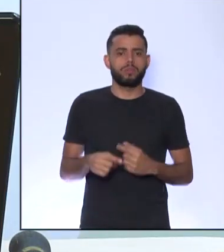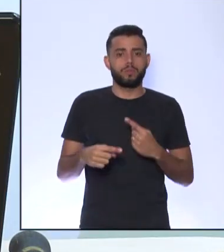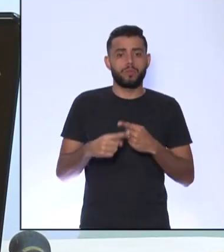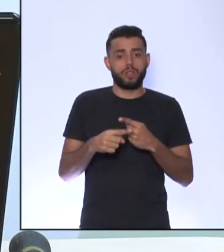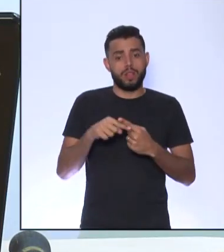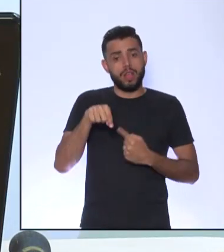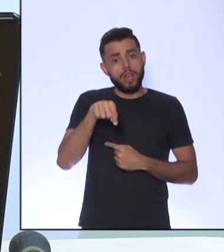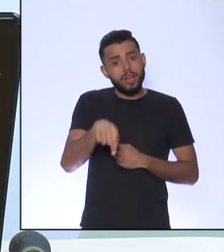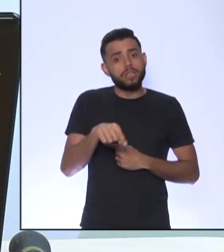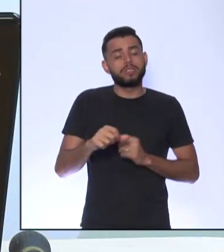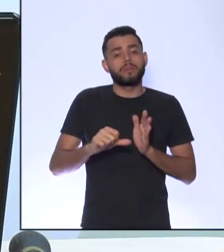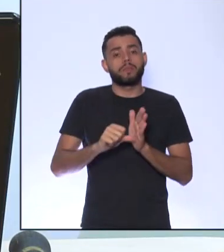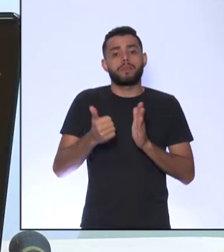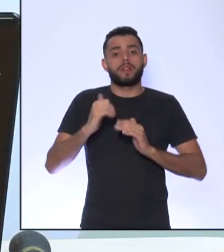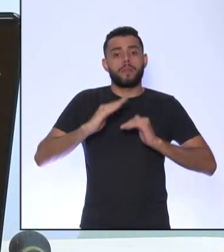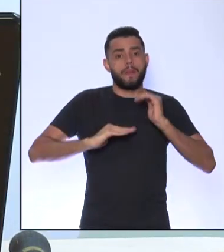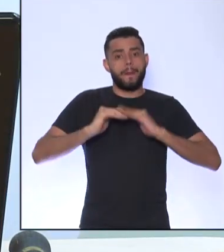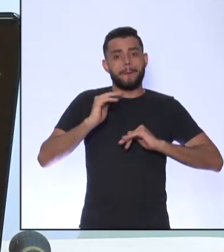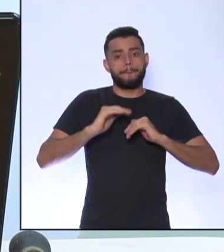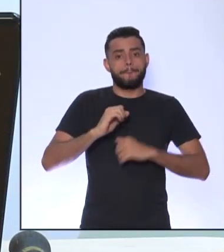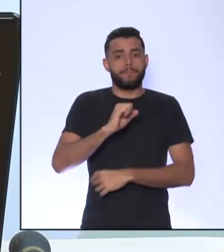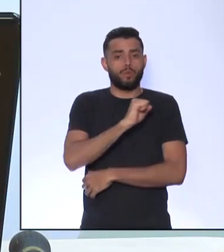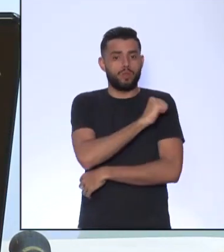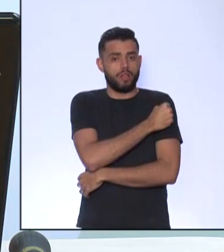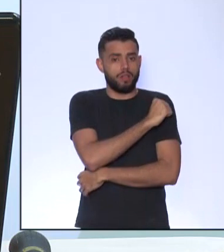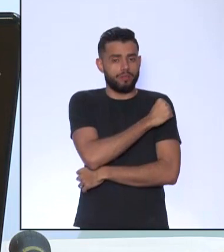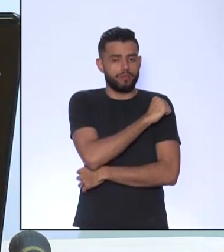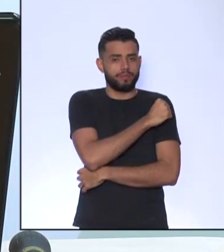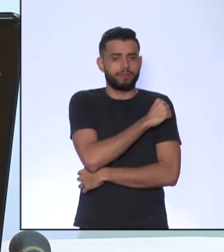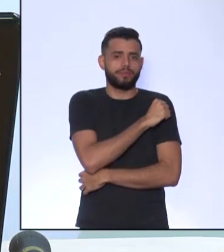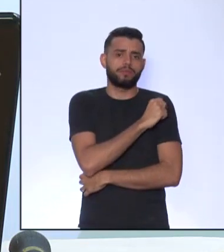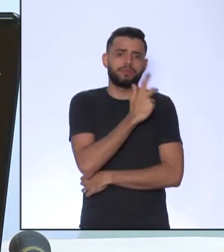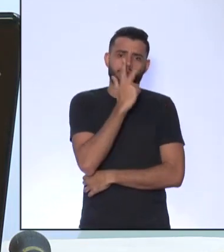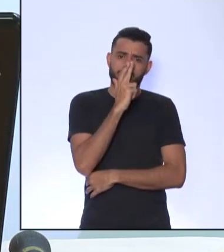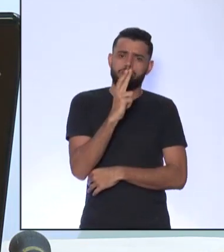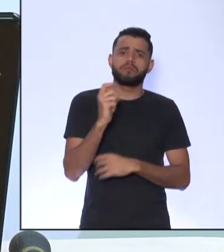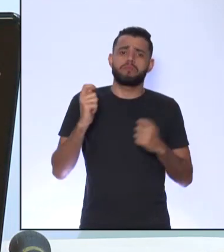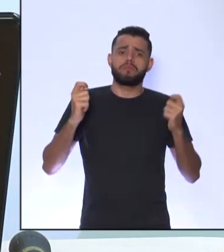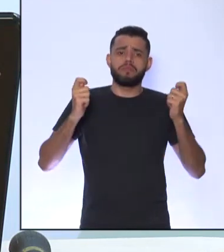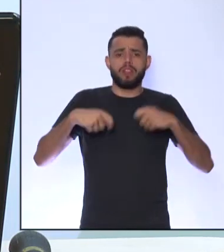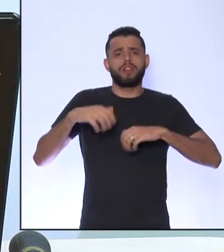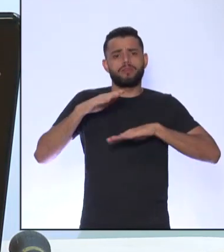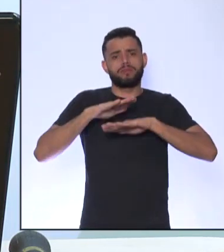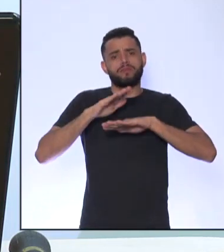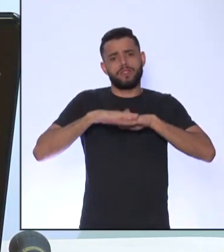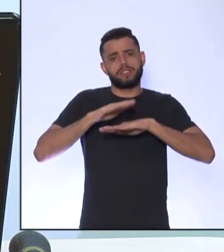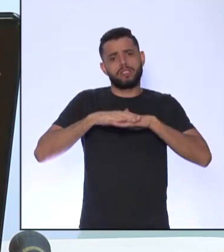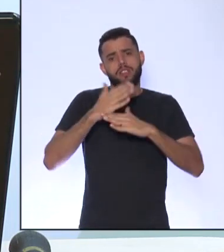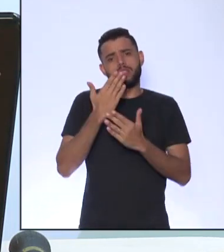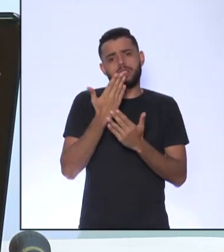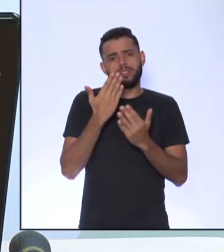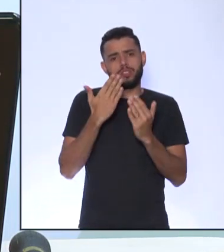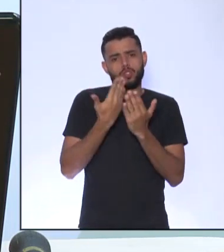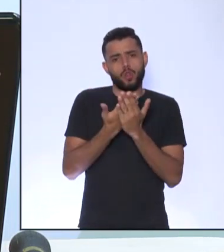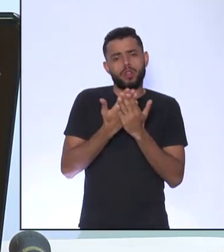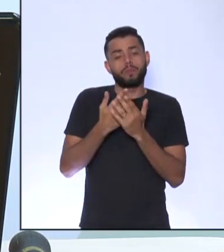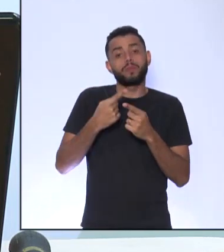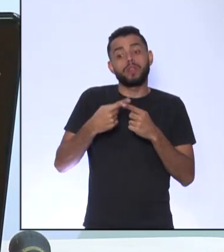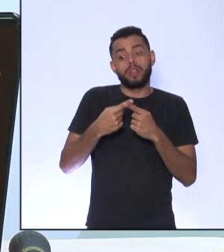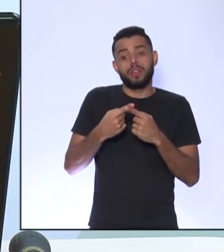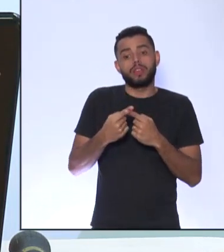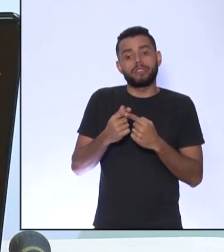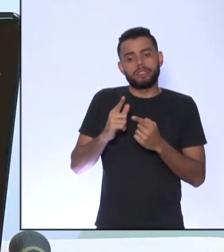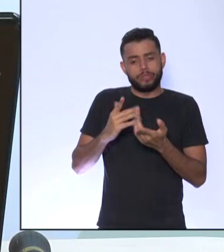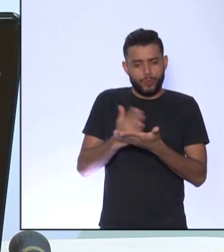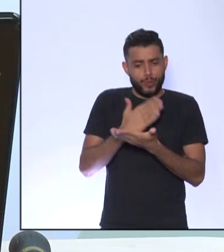É a primeira habilidade Do oitavo ano Então Vocês podem ter feito Essas atividades Já na escola de vocês Porque elas já estavam No material Então